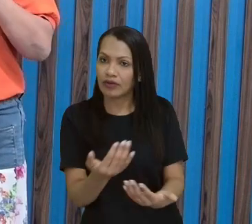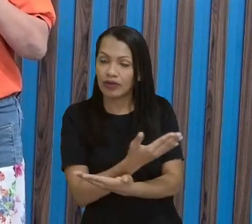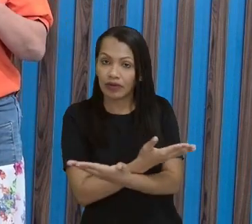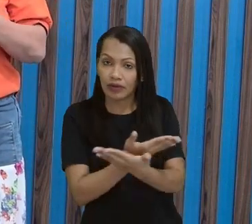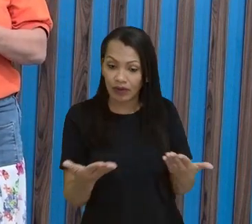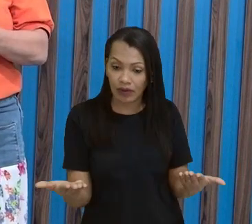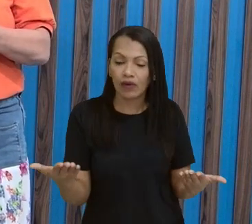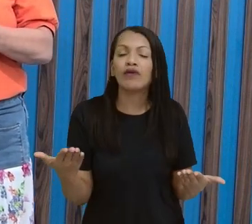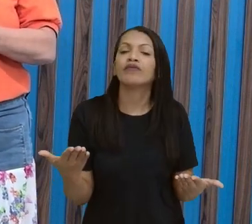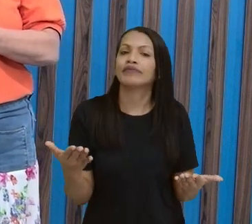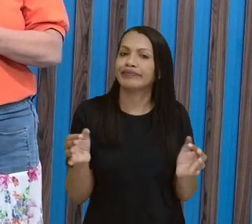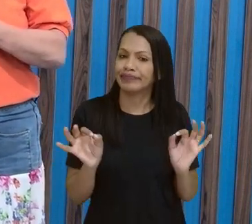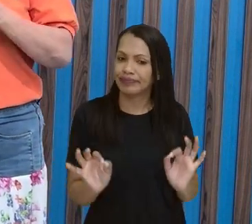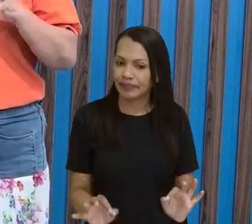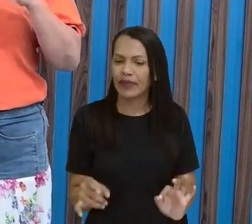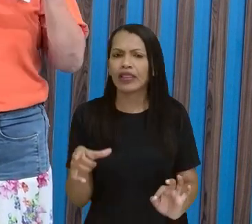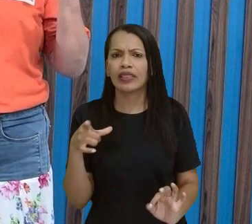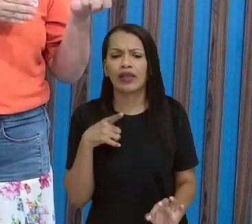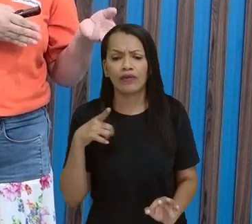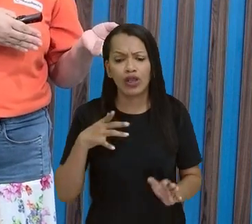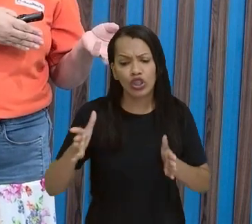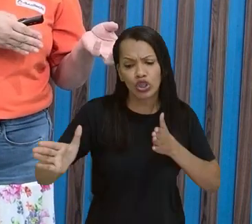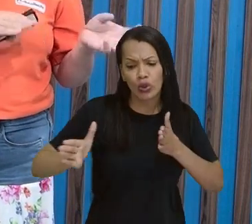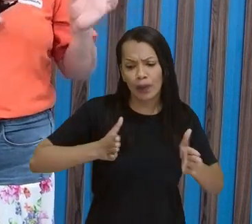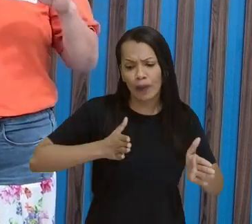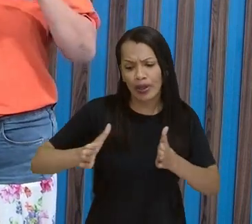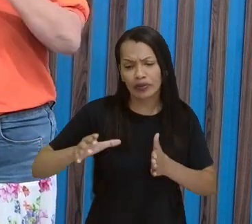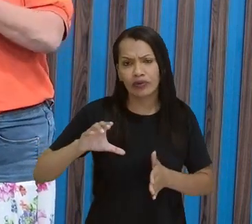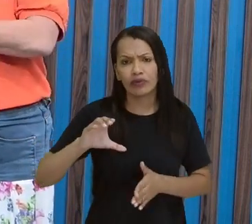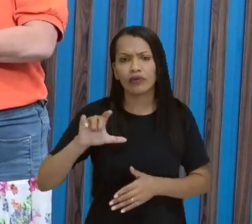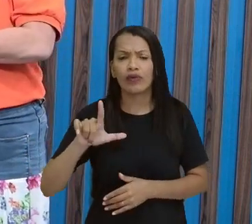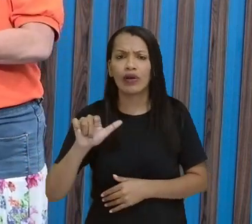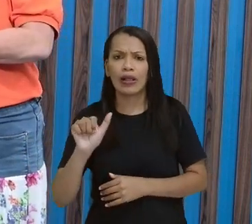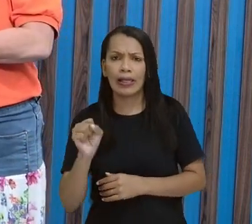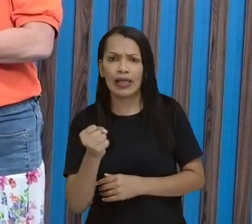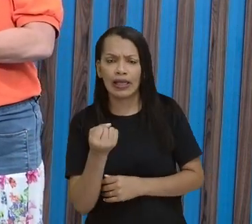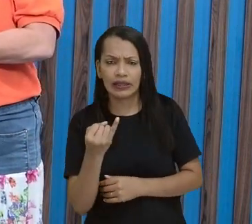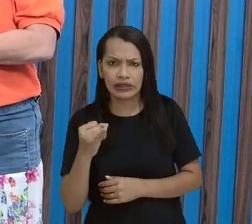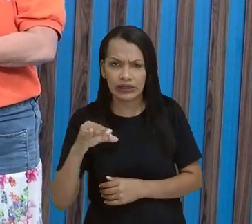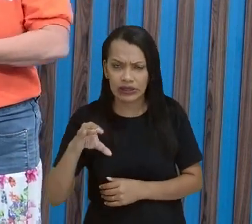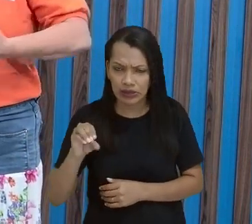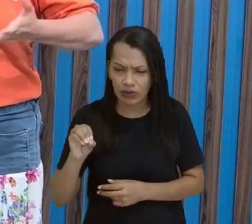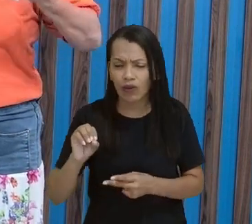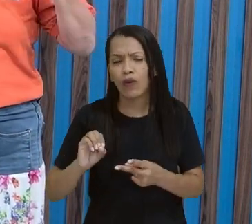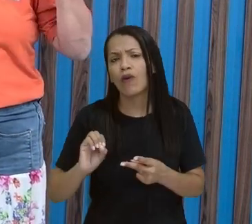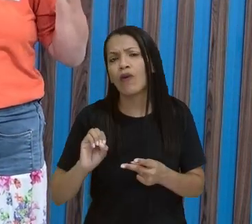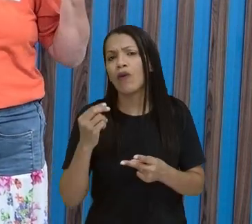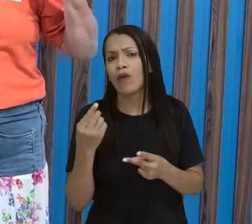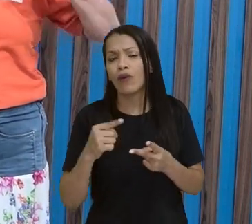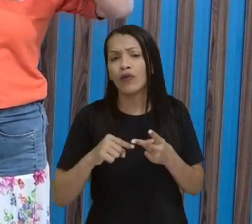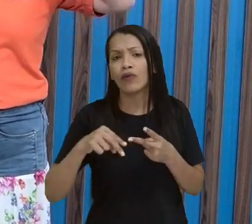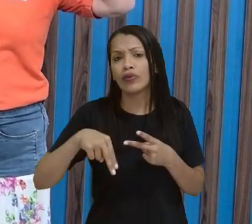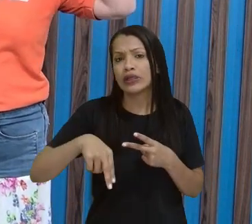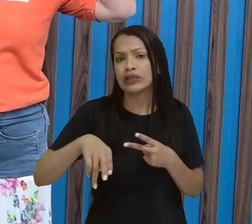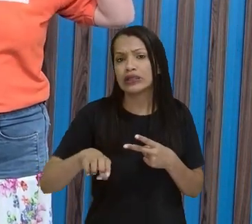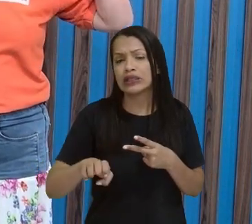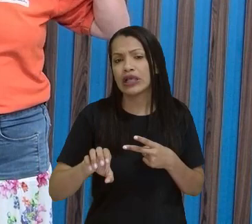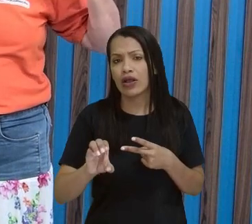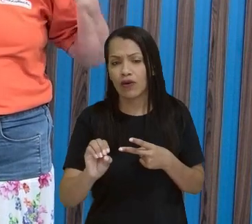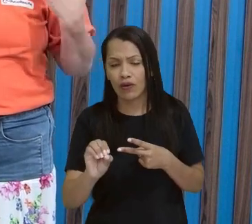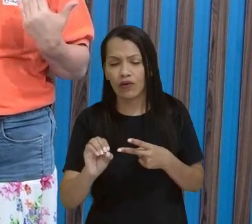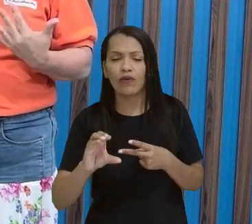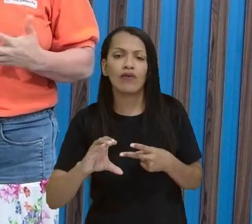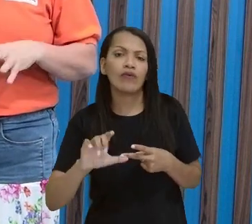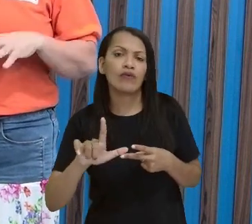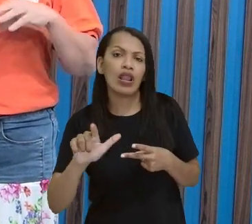Então, ou a obra é do período clássico ou do período neoclássico, que veio depois, que volta para o